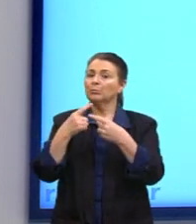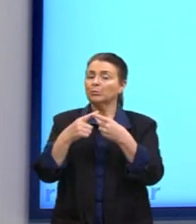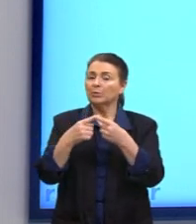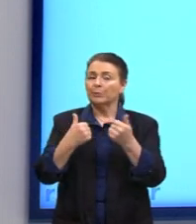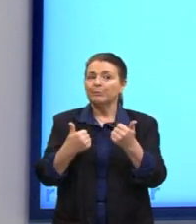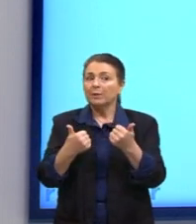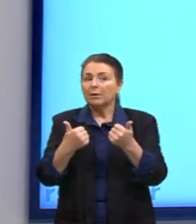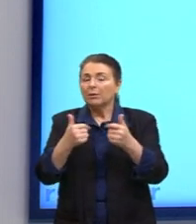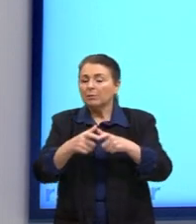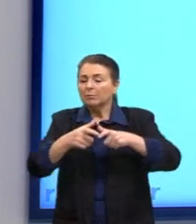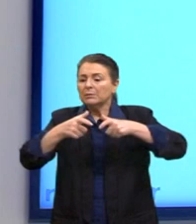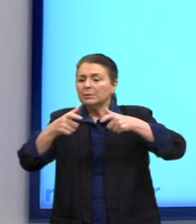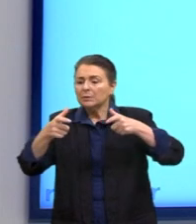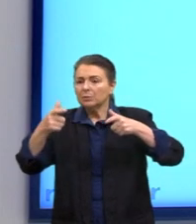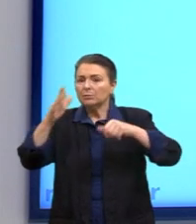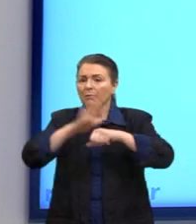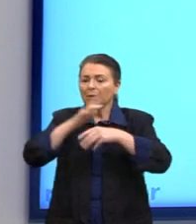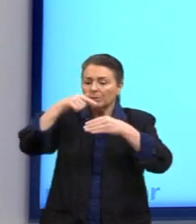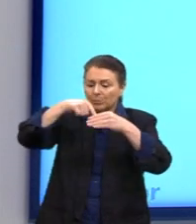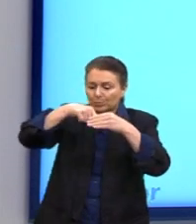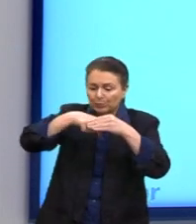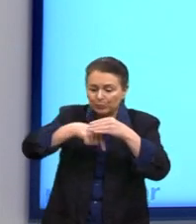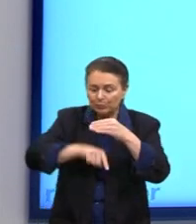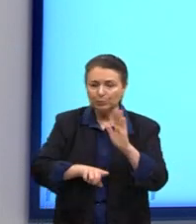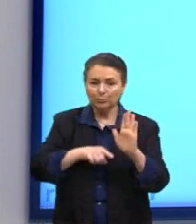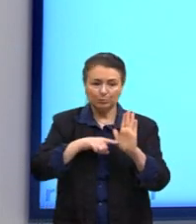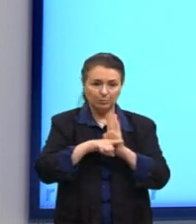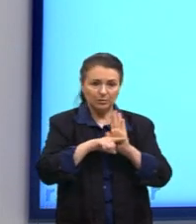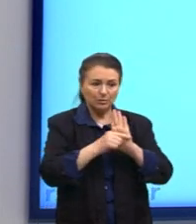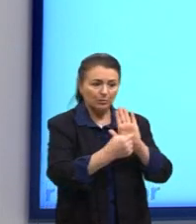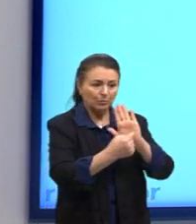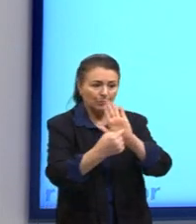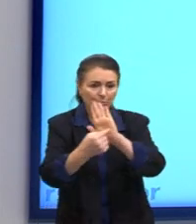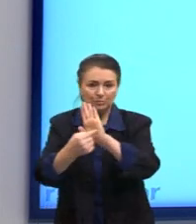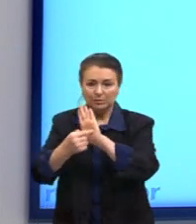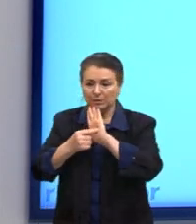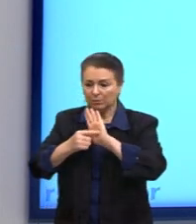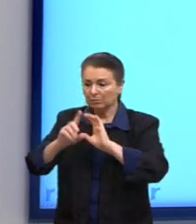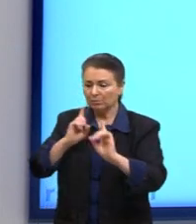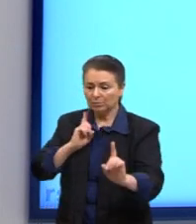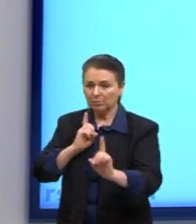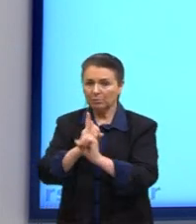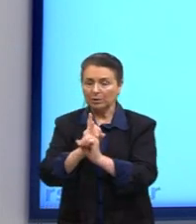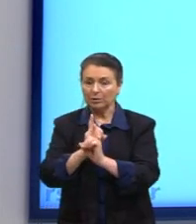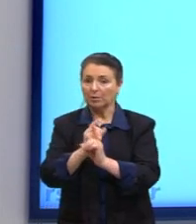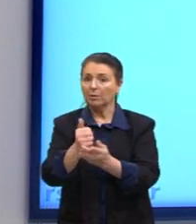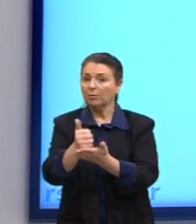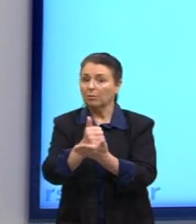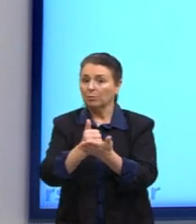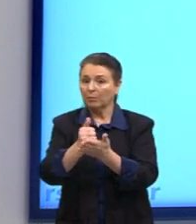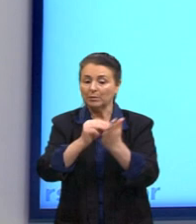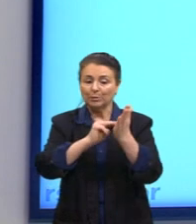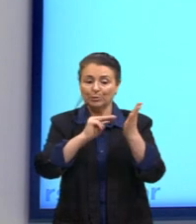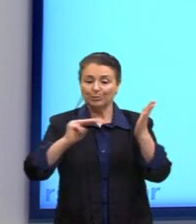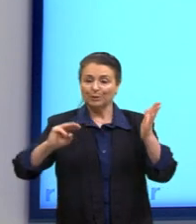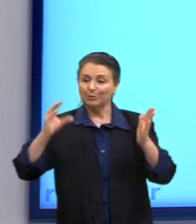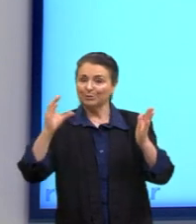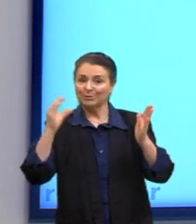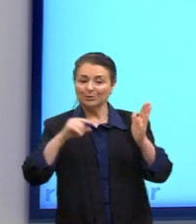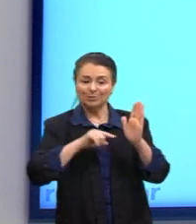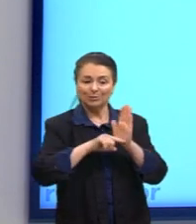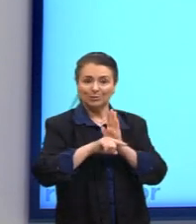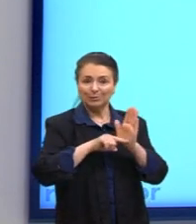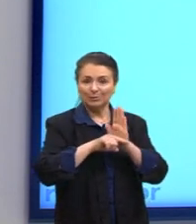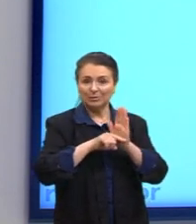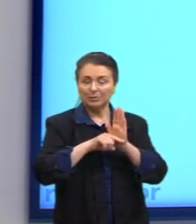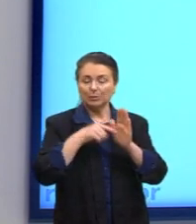maiores, sempre se aprofundando cada vez mais e trazendo novas descobertas, sempre baseado lá no método científico de pesquisa,